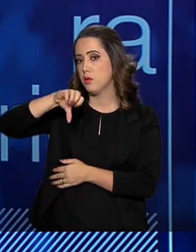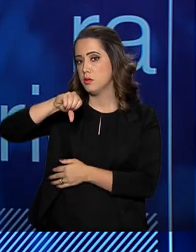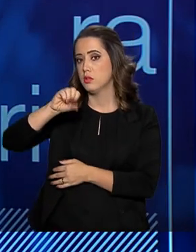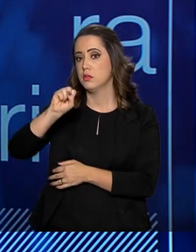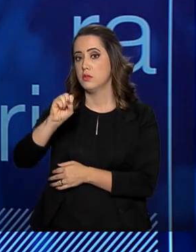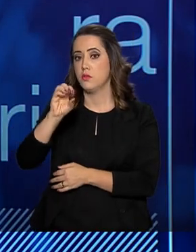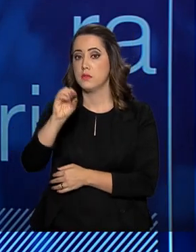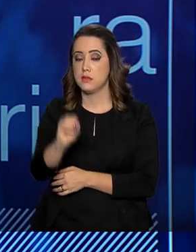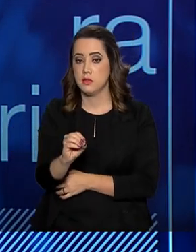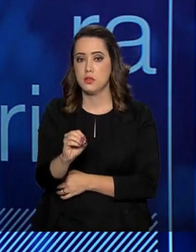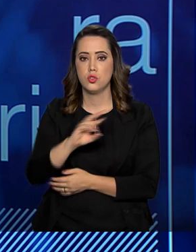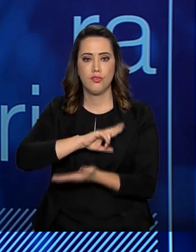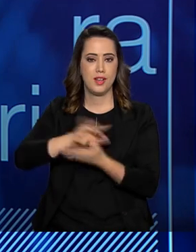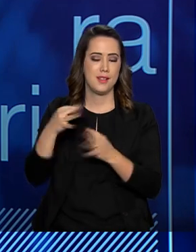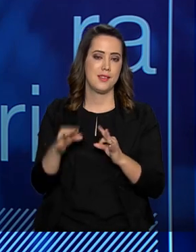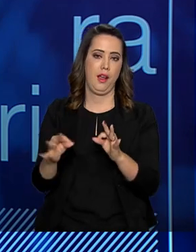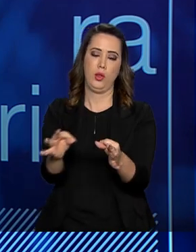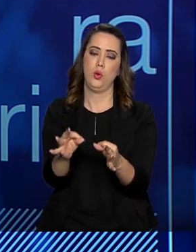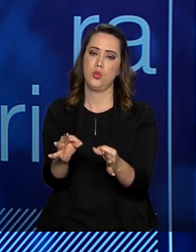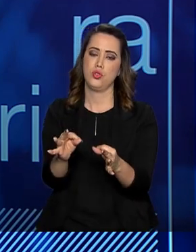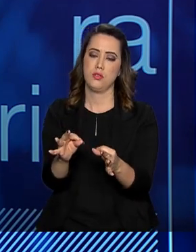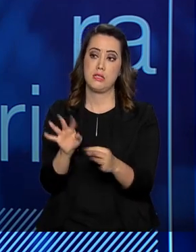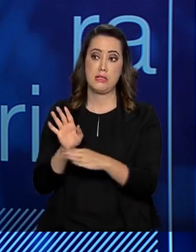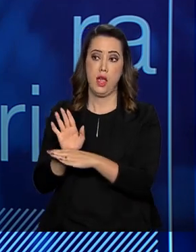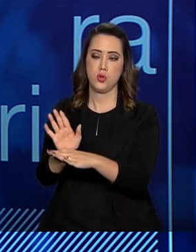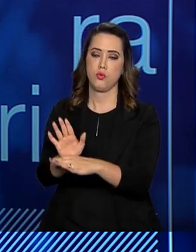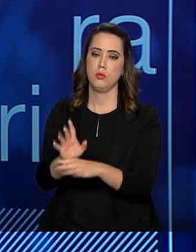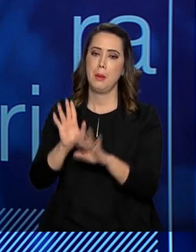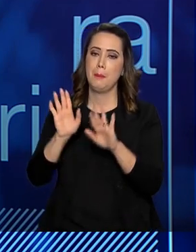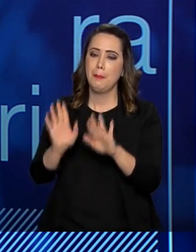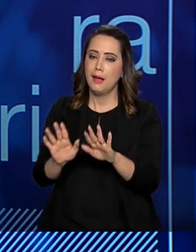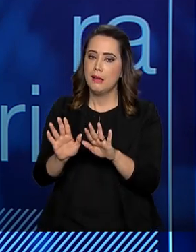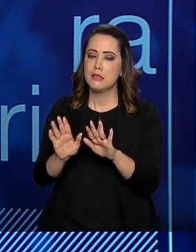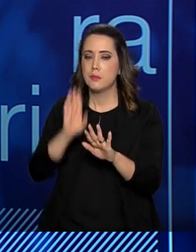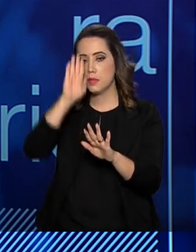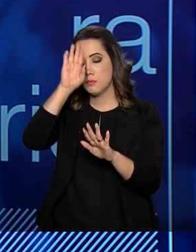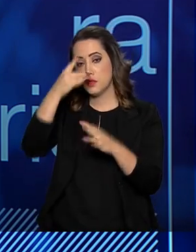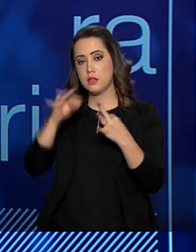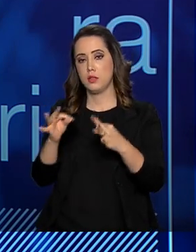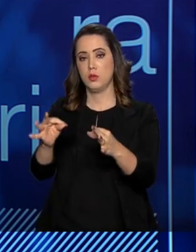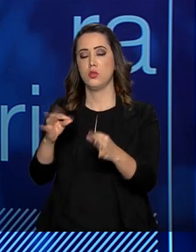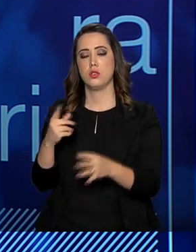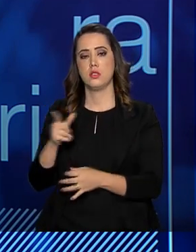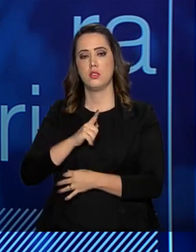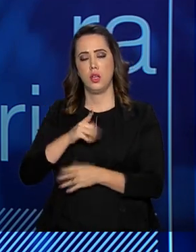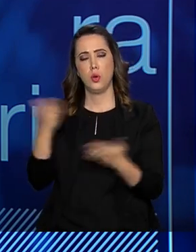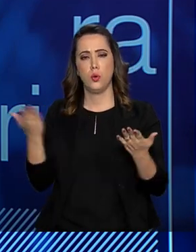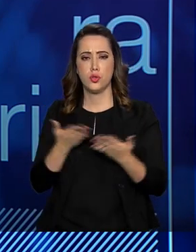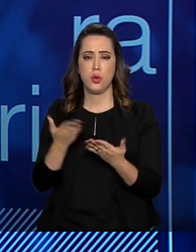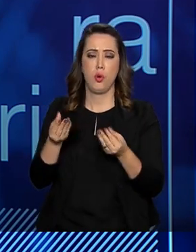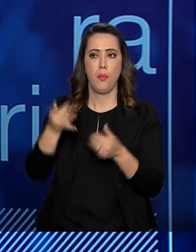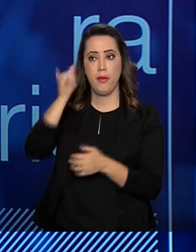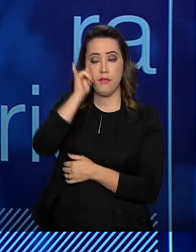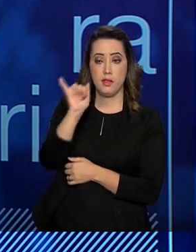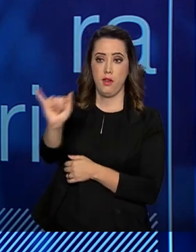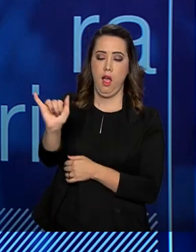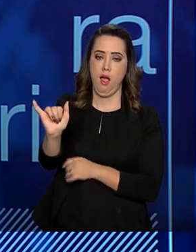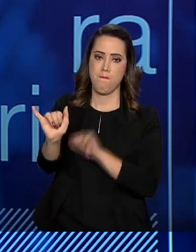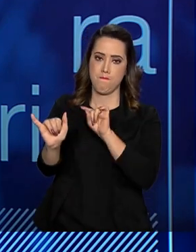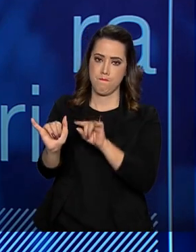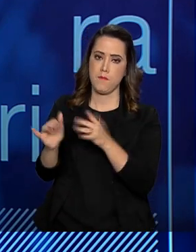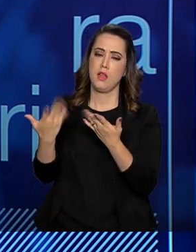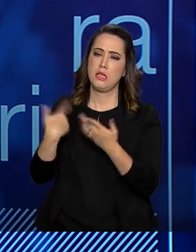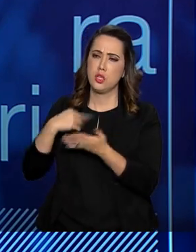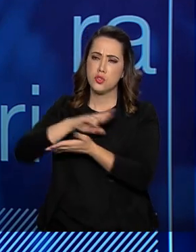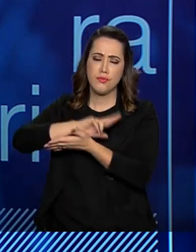novas tecnologias, entretanto, uma das principais tecnologias que nós dispomos é a prevenção combinada, que inclui